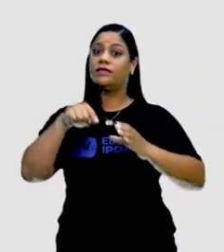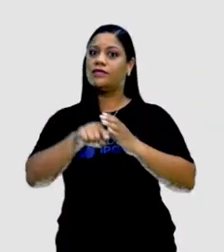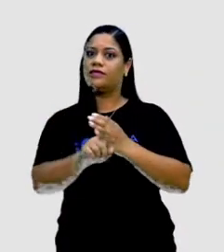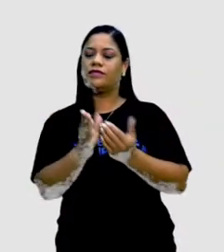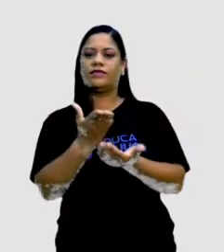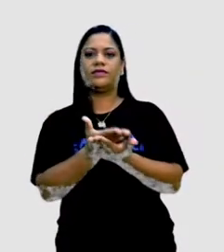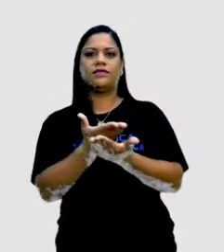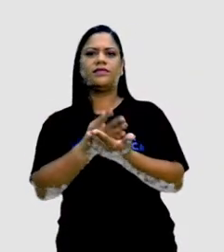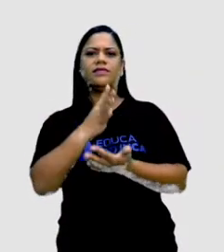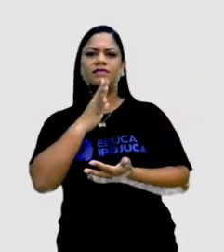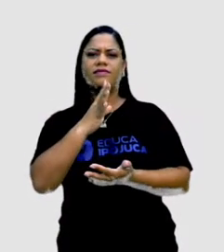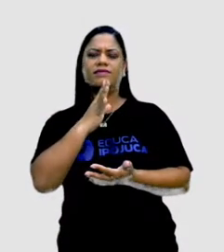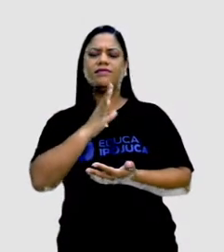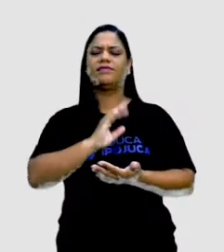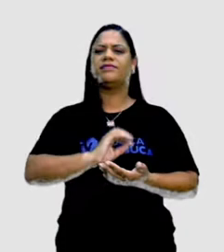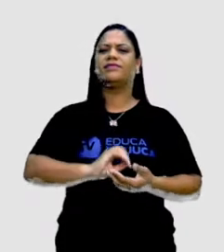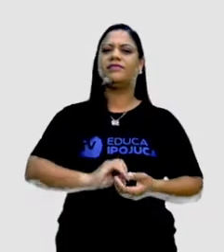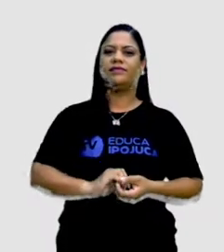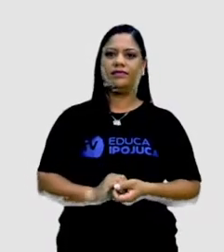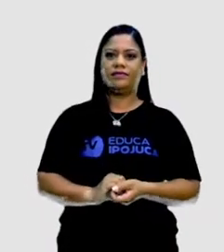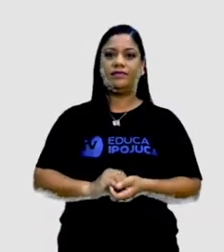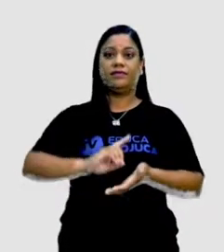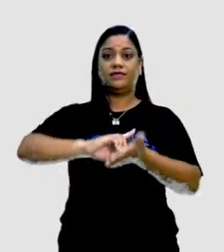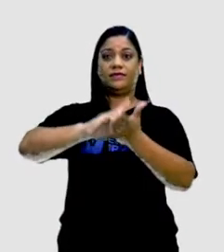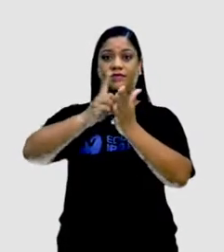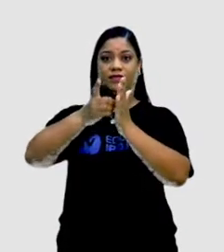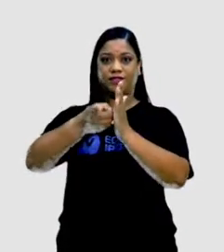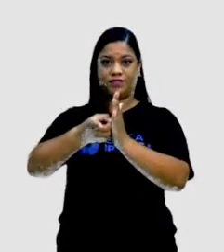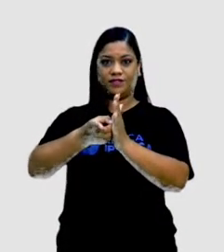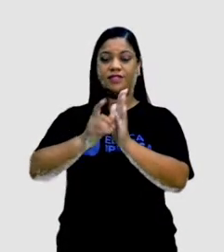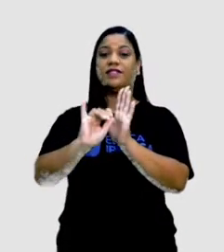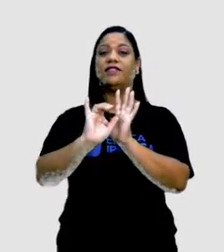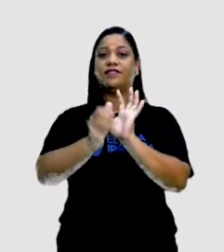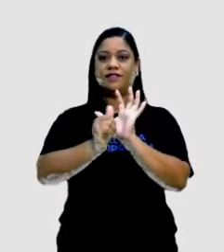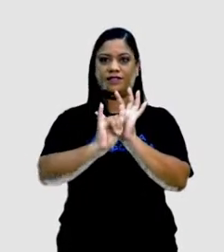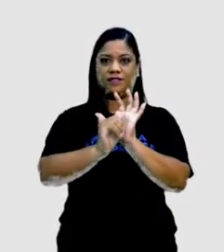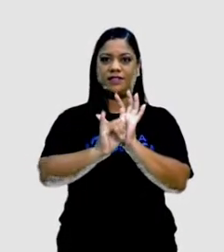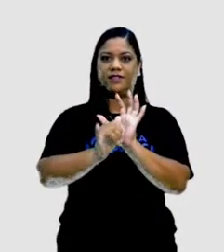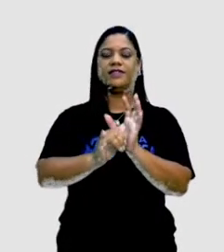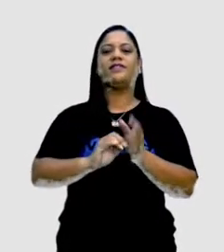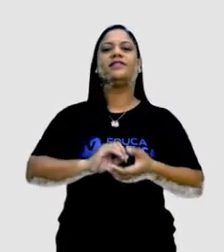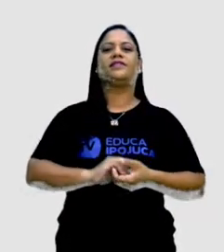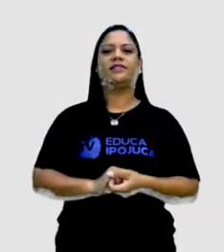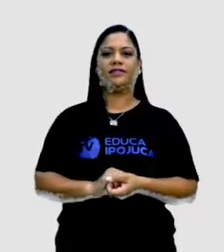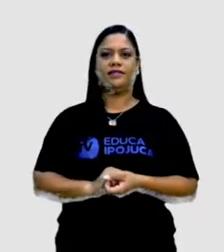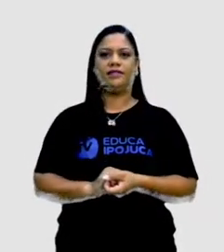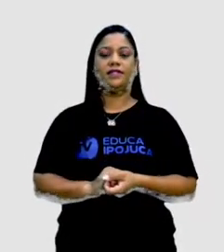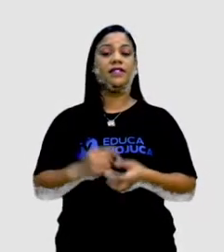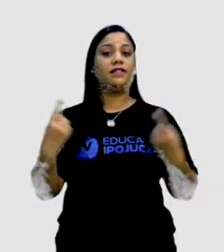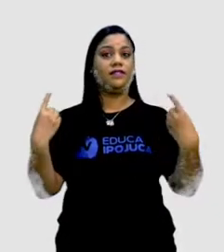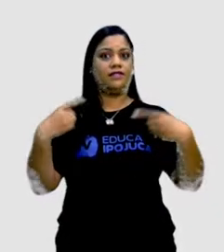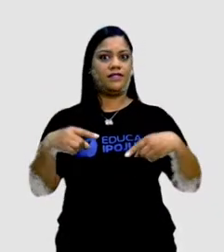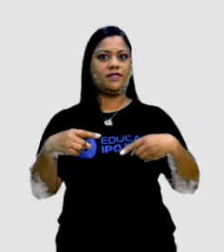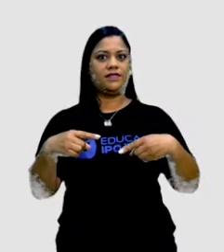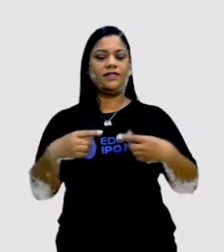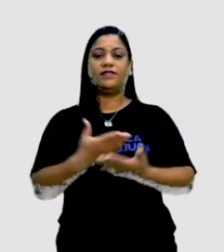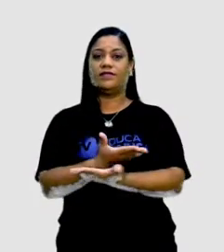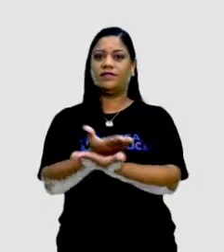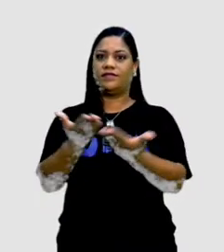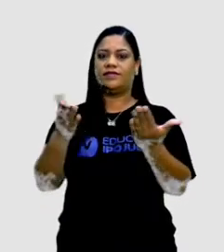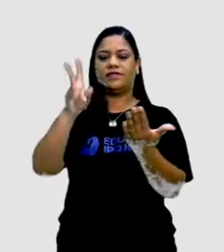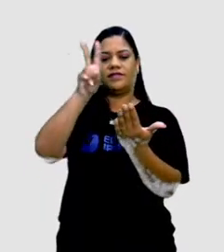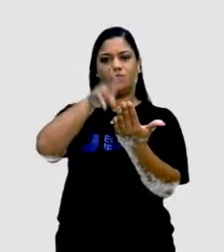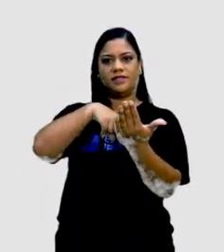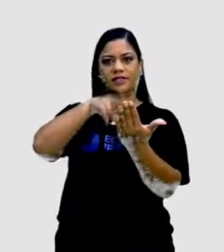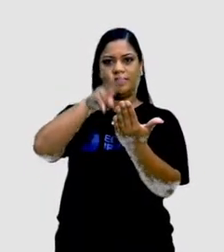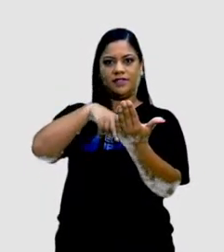pouquinho os nossos conhecimentos sobre o gênero fábula, não é? E aí ficou o desafio da hora onde vocês iriam